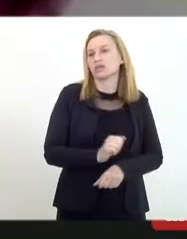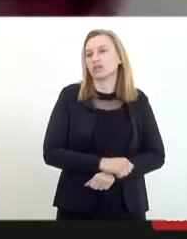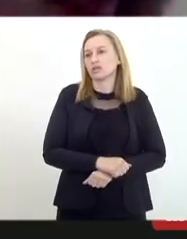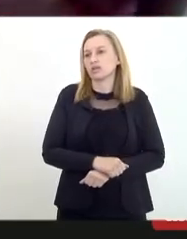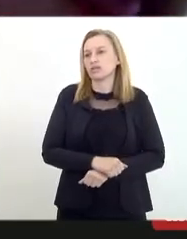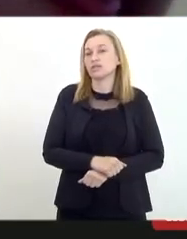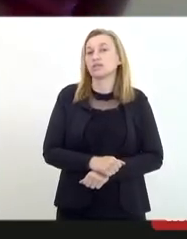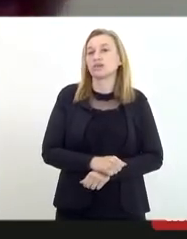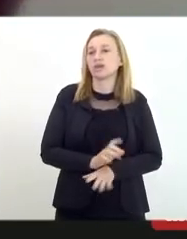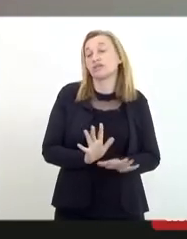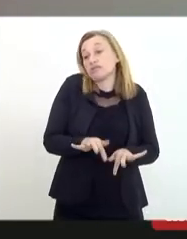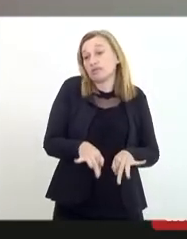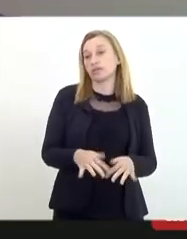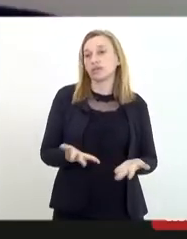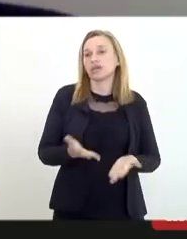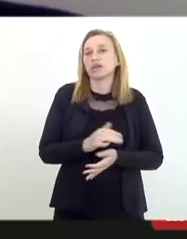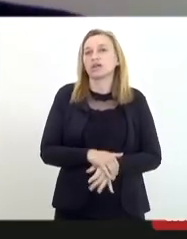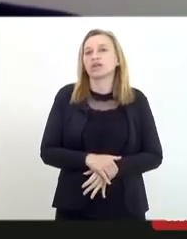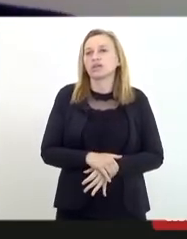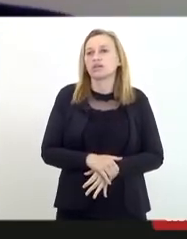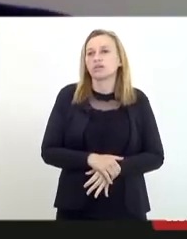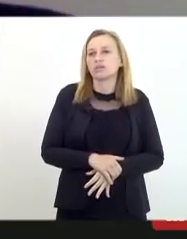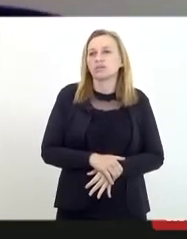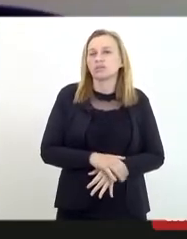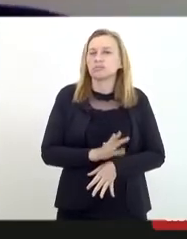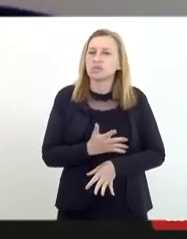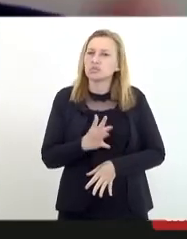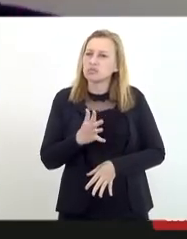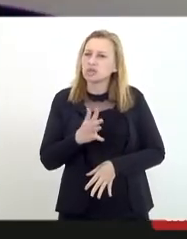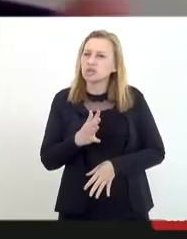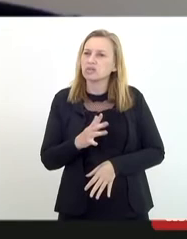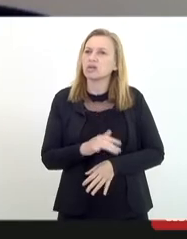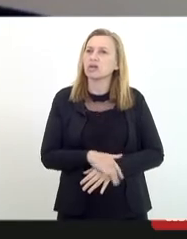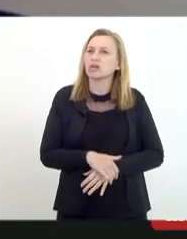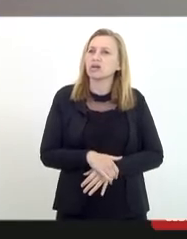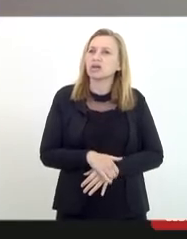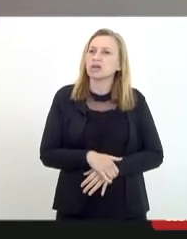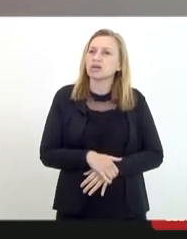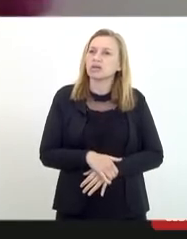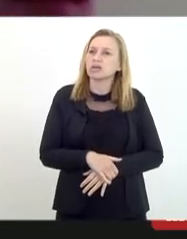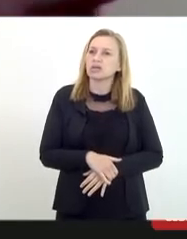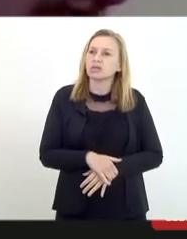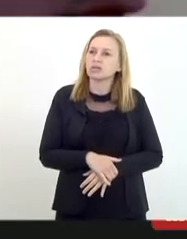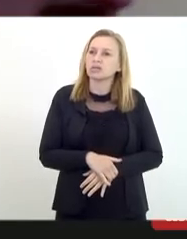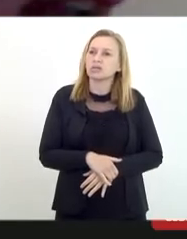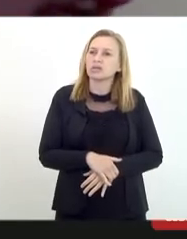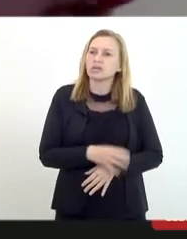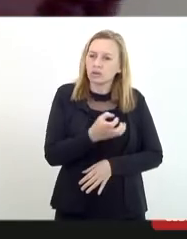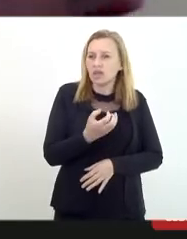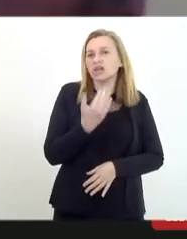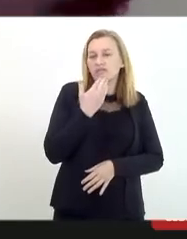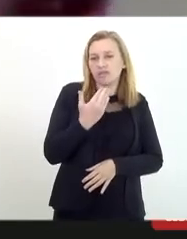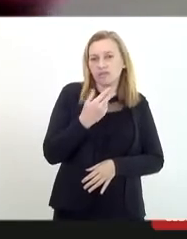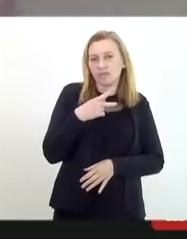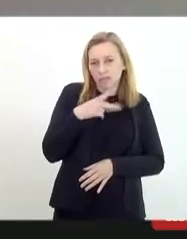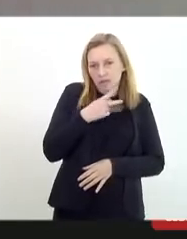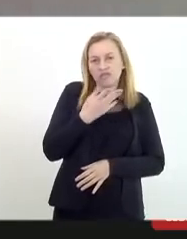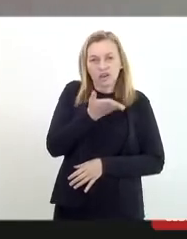enfim, são mais ou menos esses aspectos que eu queria tocar aqui.